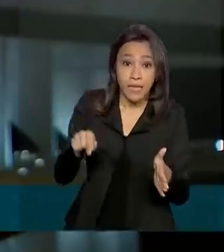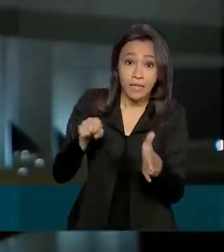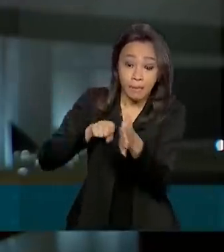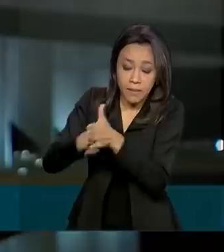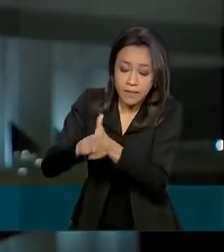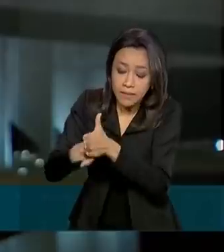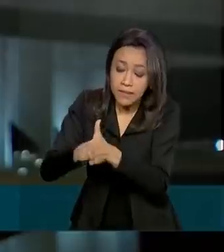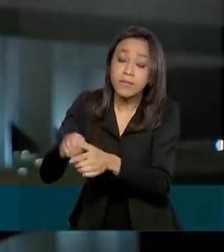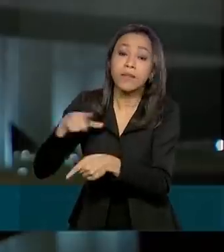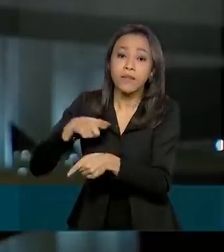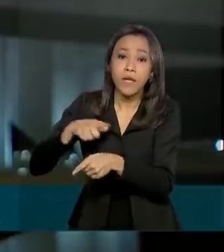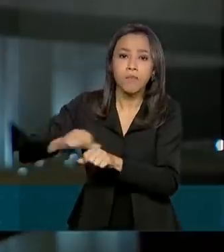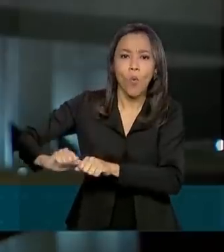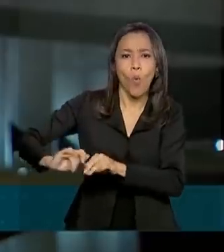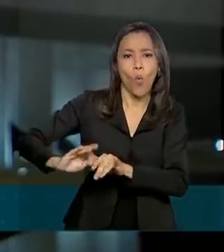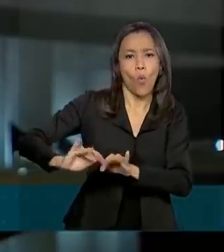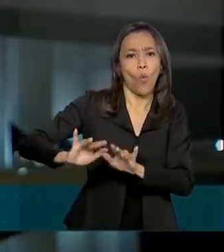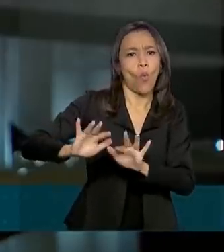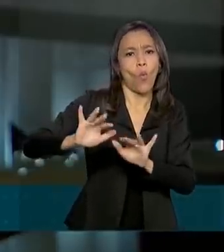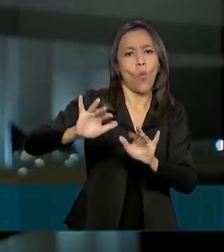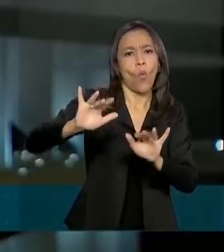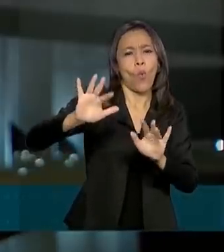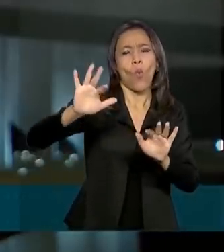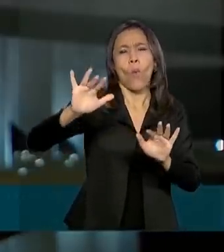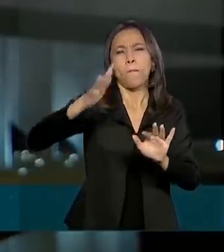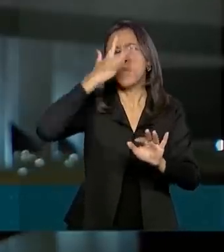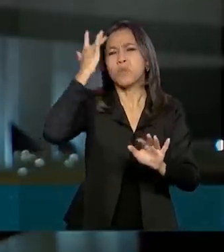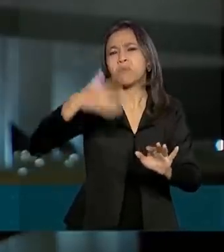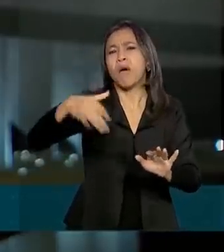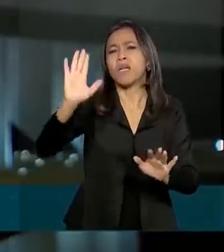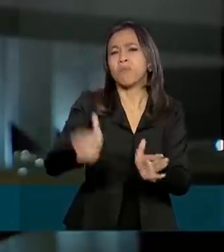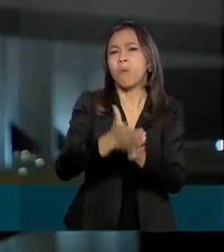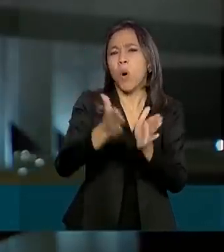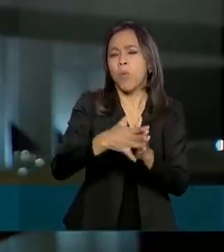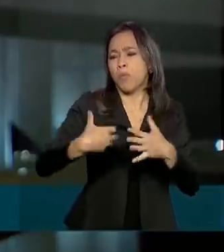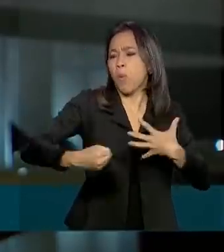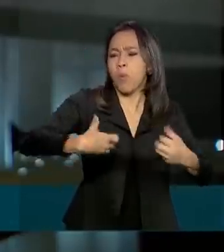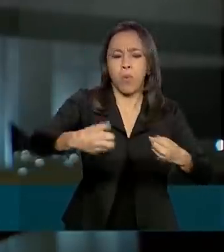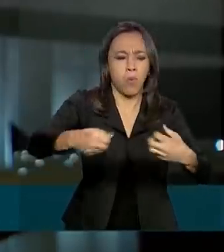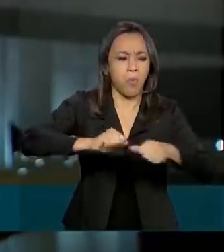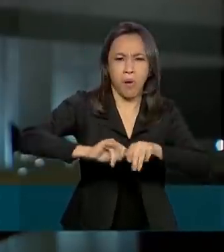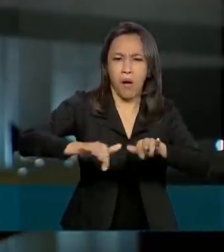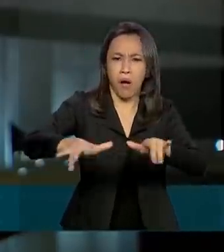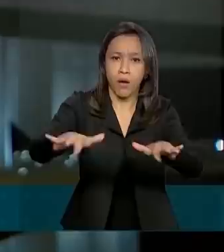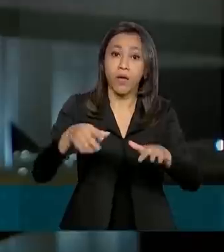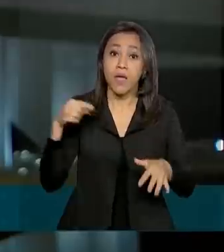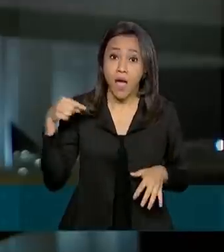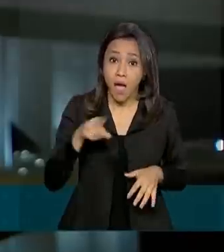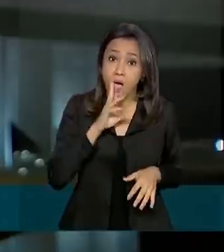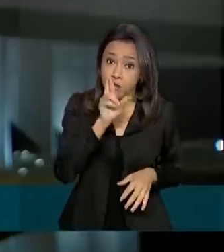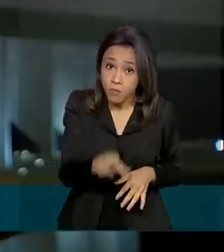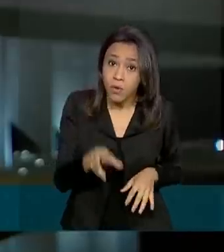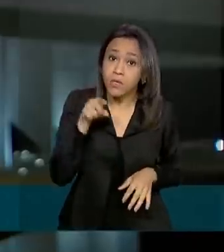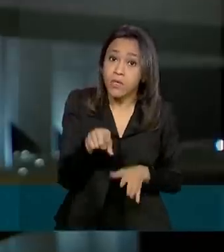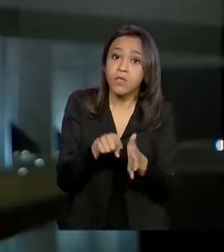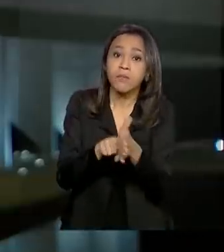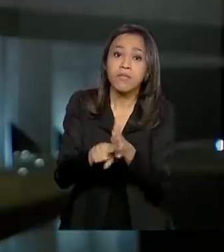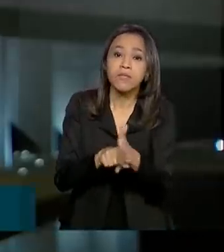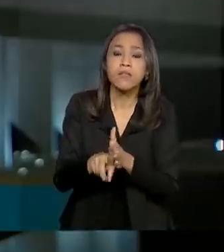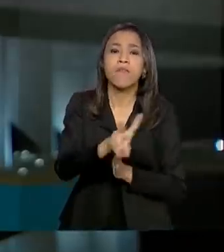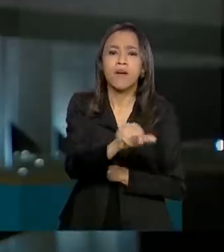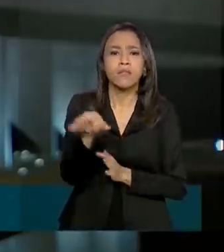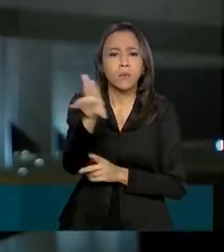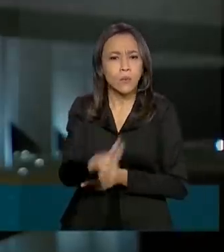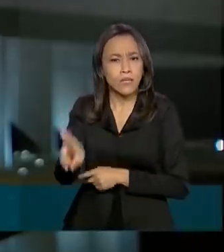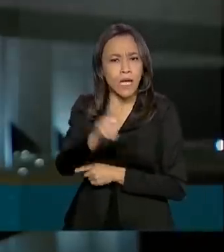da doença sobre a faixa da população mais pobre. Os resultados da pesquisa serão usados para políticas